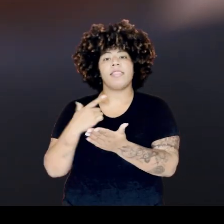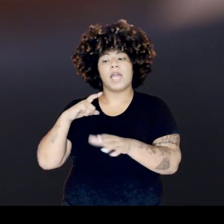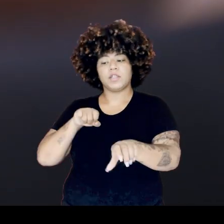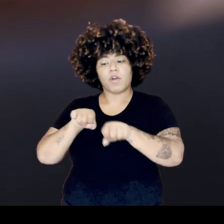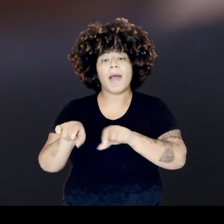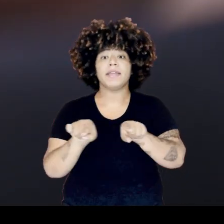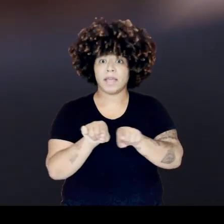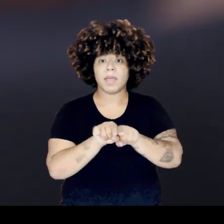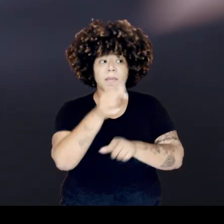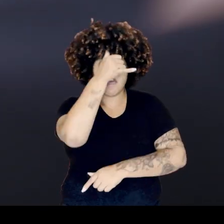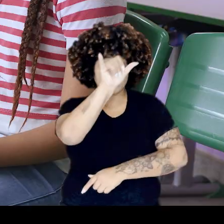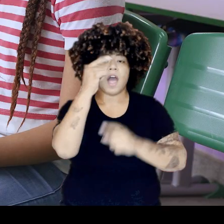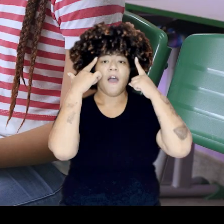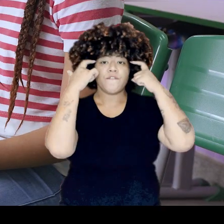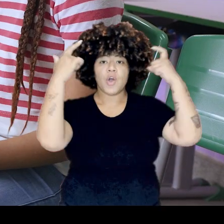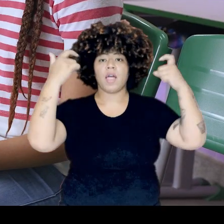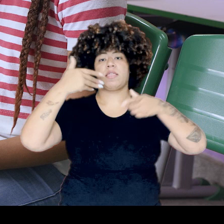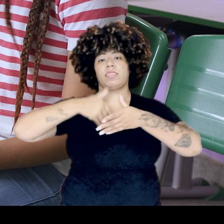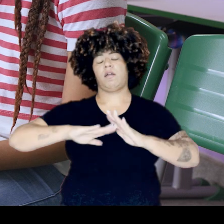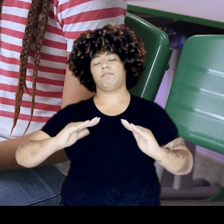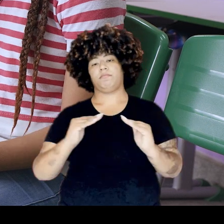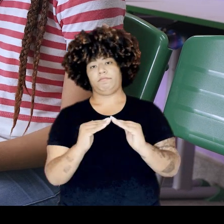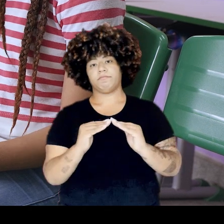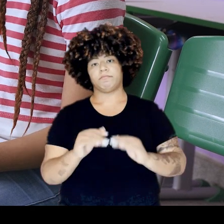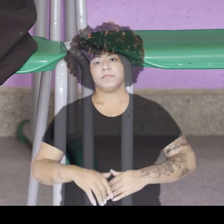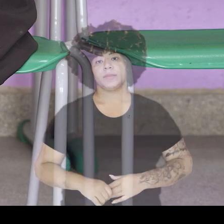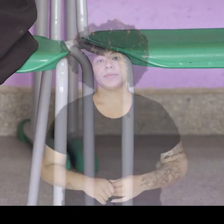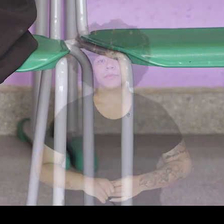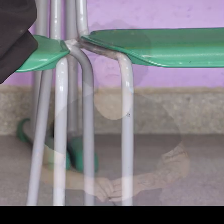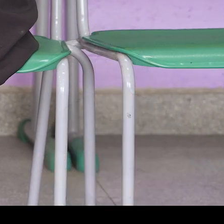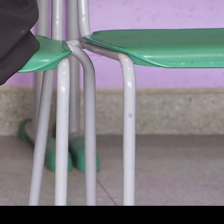atendidas pelo projeto, pra formação em combate à violência de gênero.